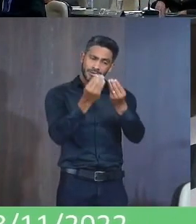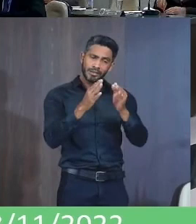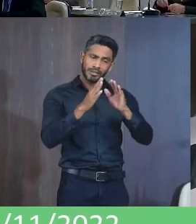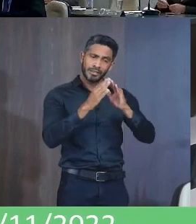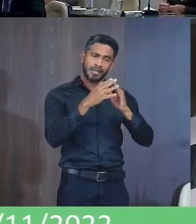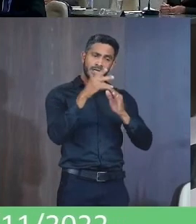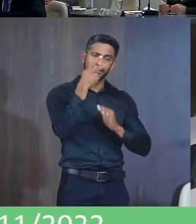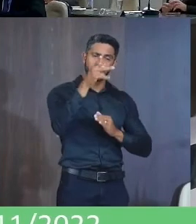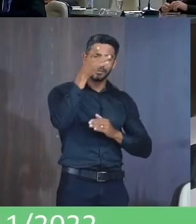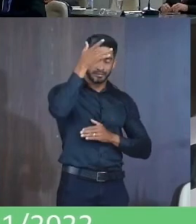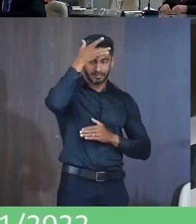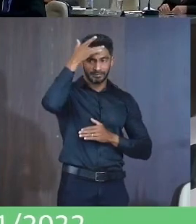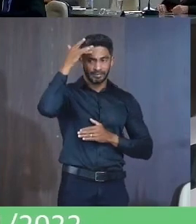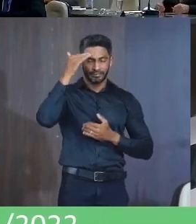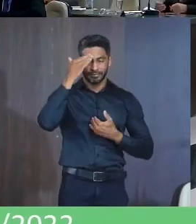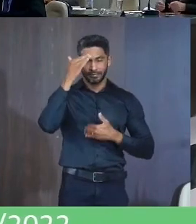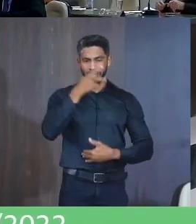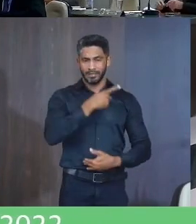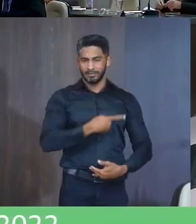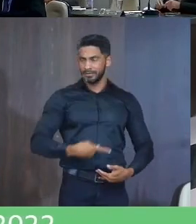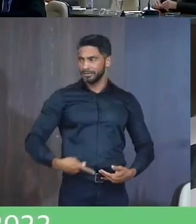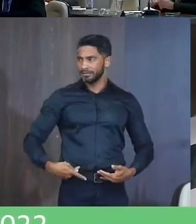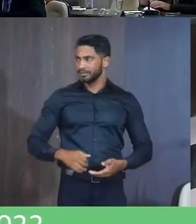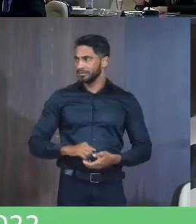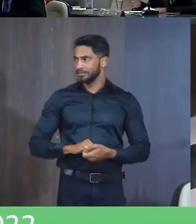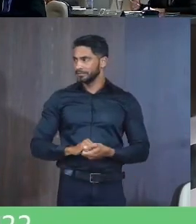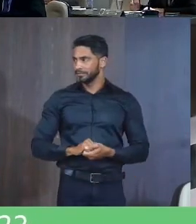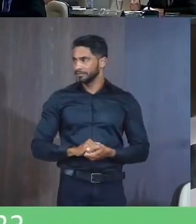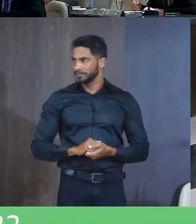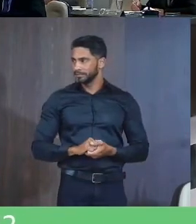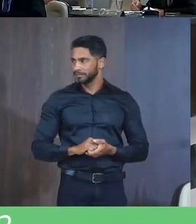Na casa dessa população Obrigado presidente Palavra colega